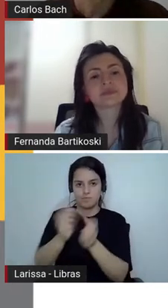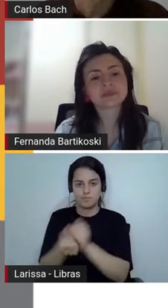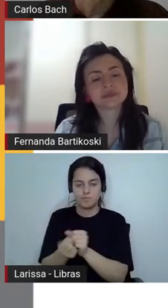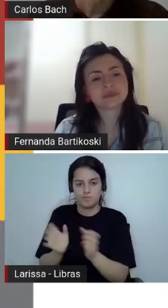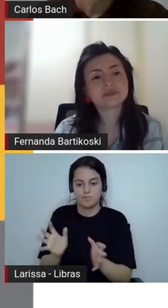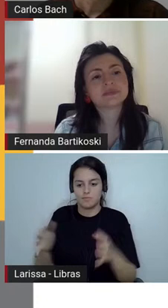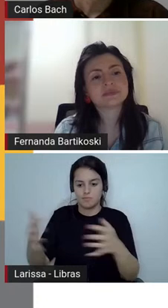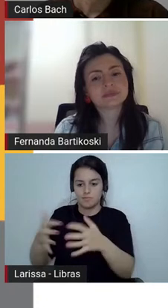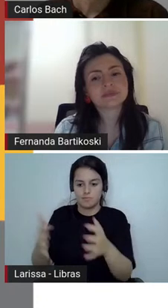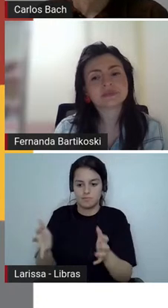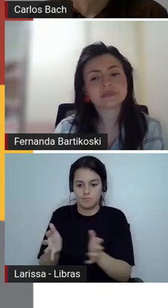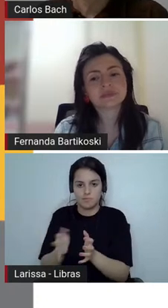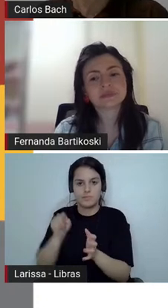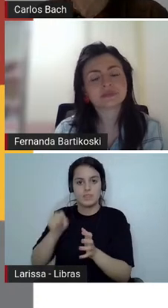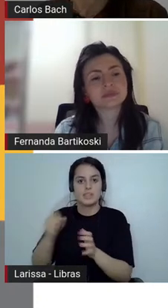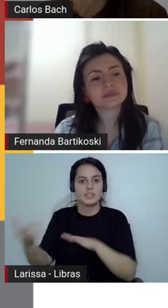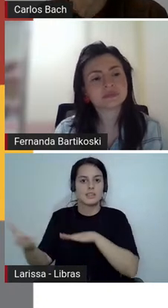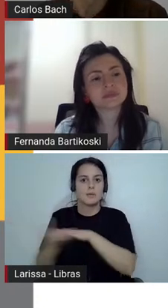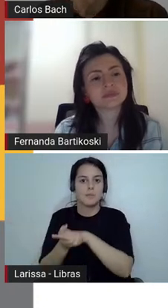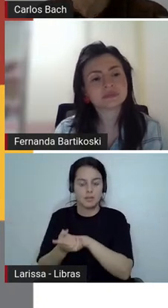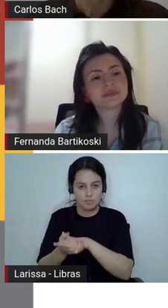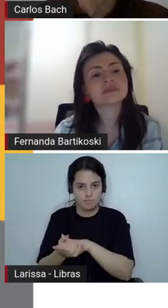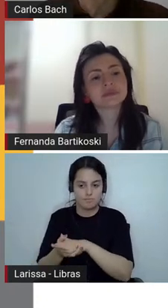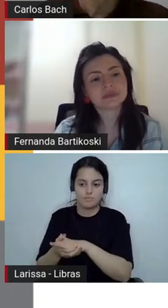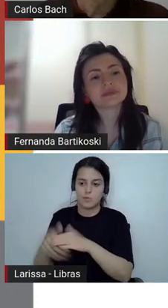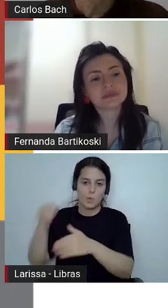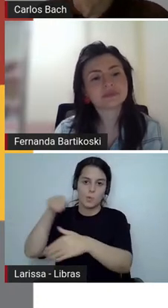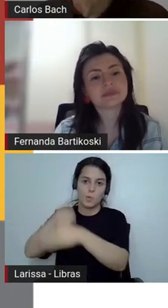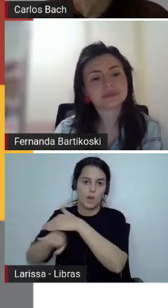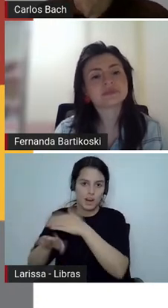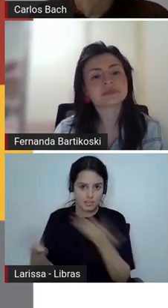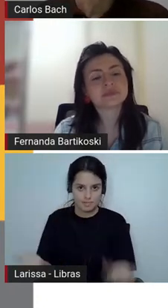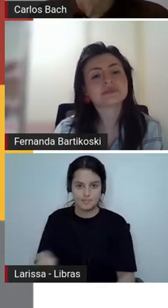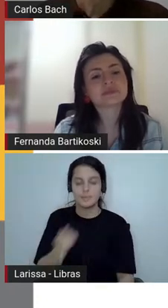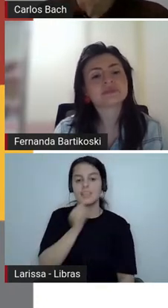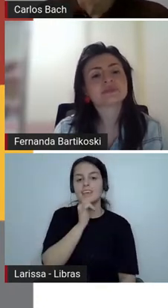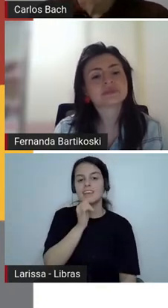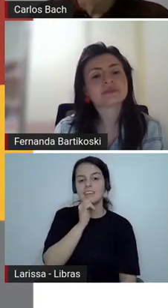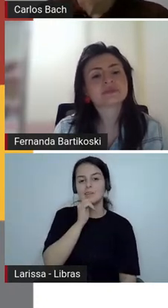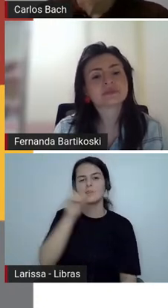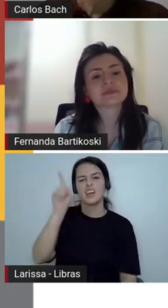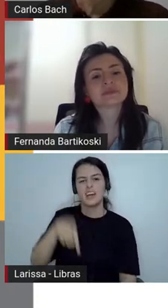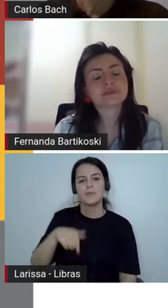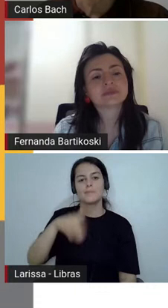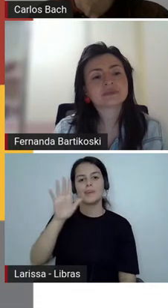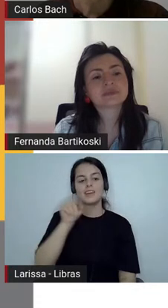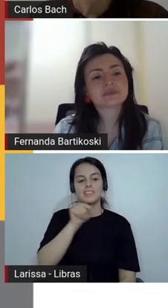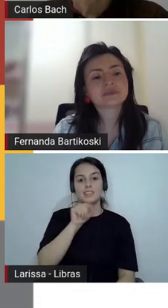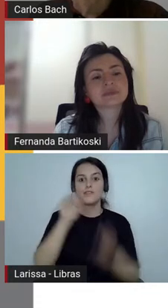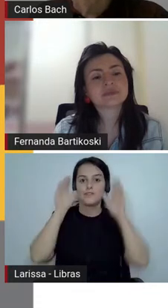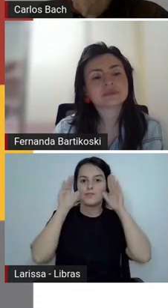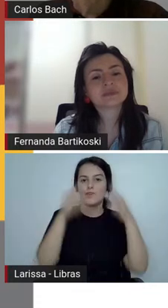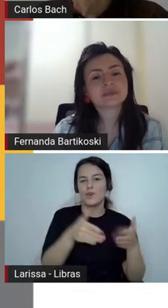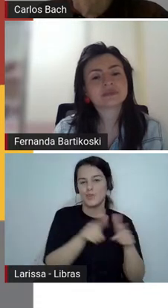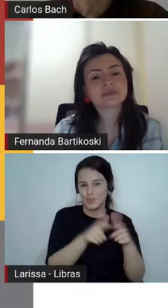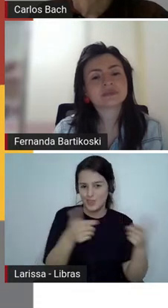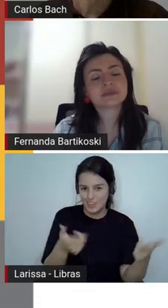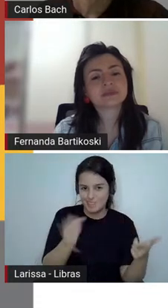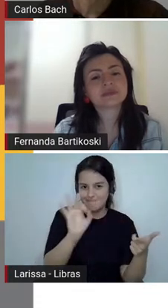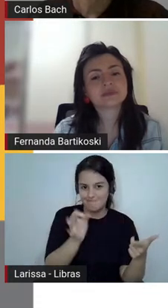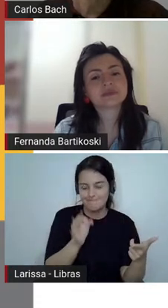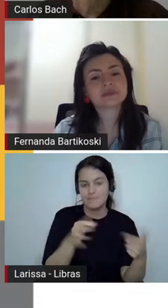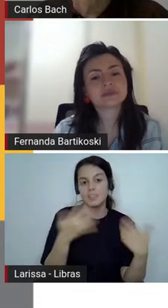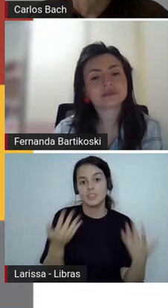jornal que no outro dia a gente usa para outras coisas que não para ler, né, vinculada à efemeridade dos eventos que